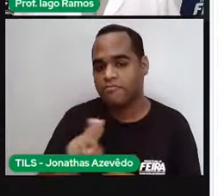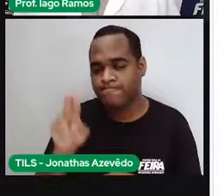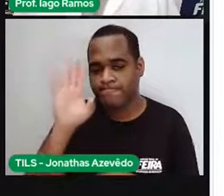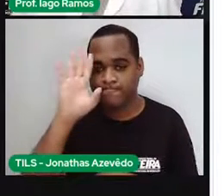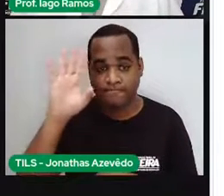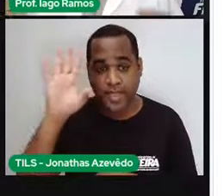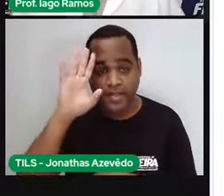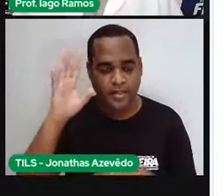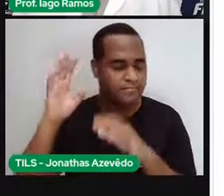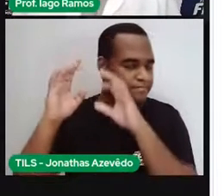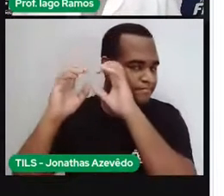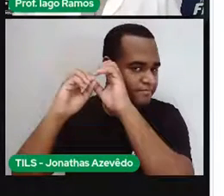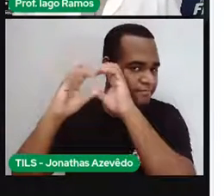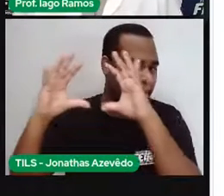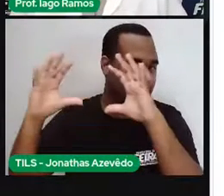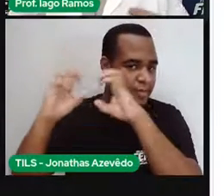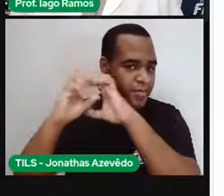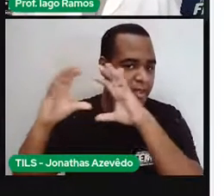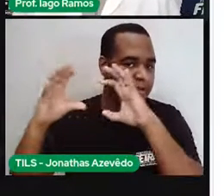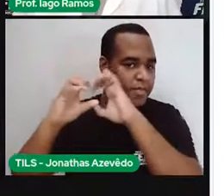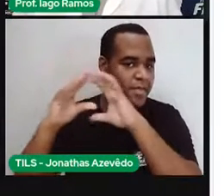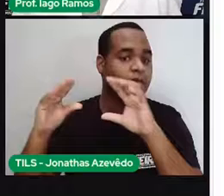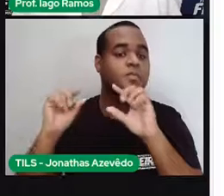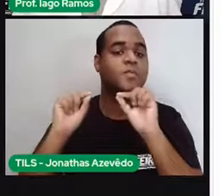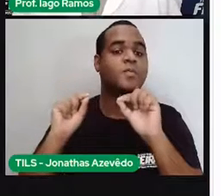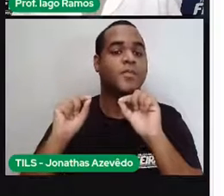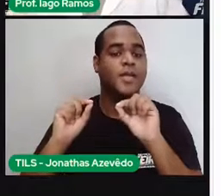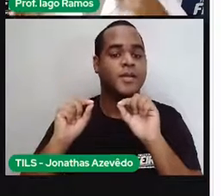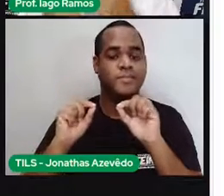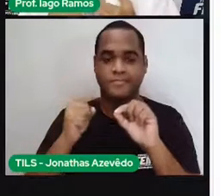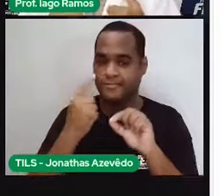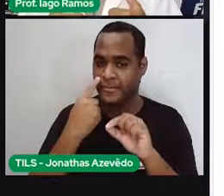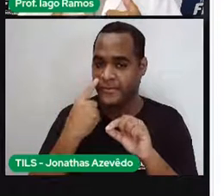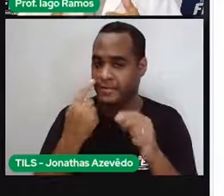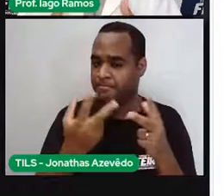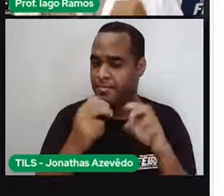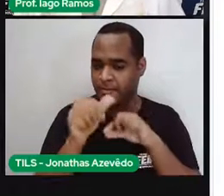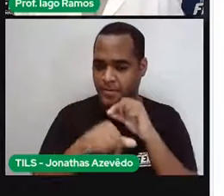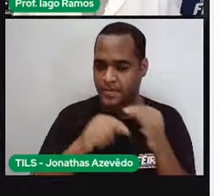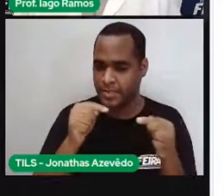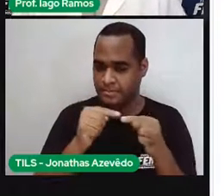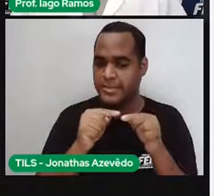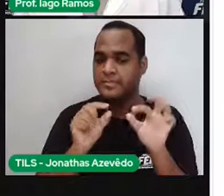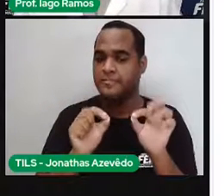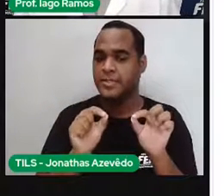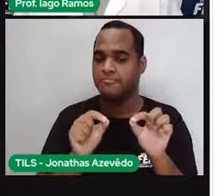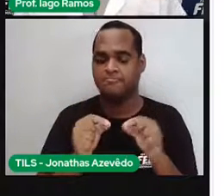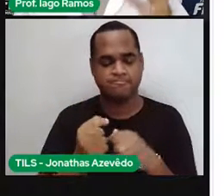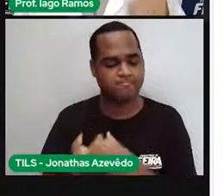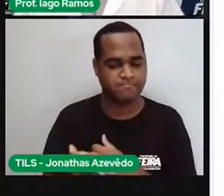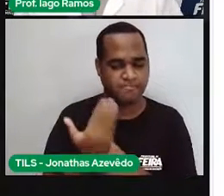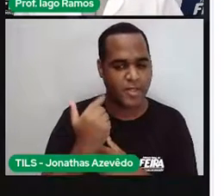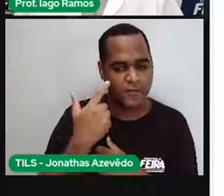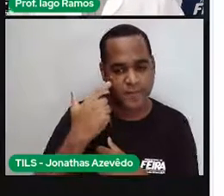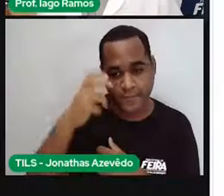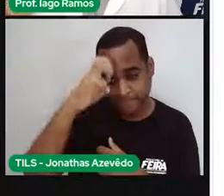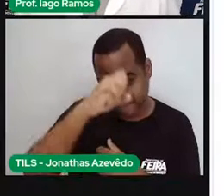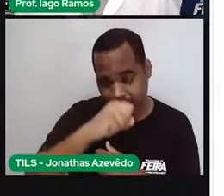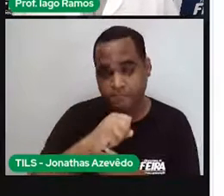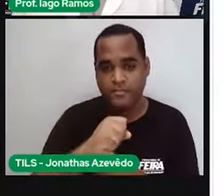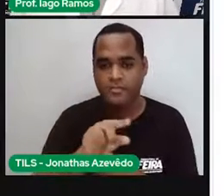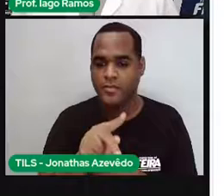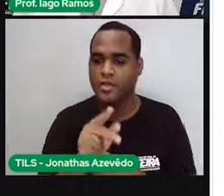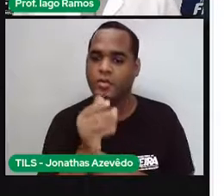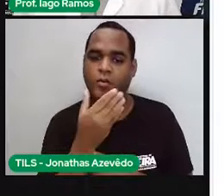imaginação pra se colocar nessa situação aqui. Beleza? Então, vamos lá. Suponha que você é um jogador ou